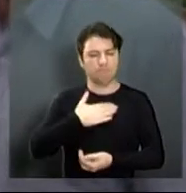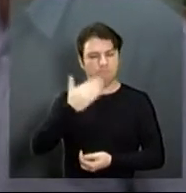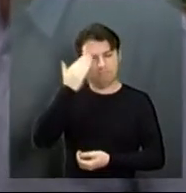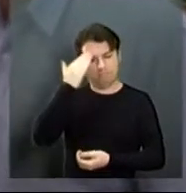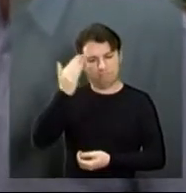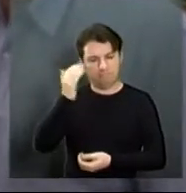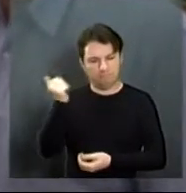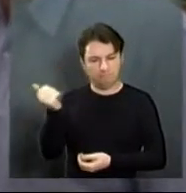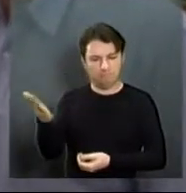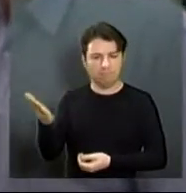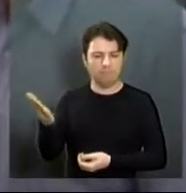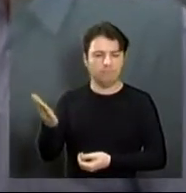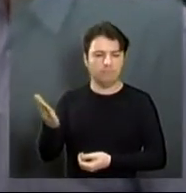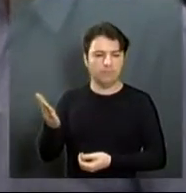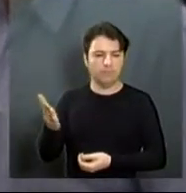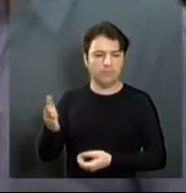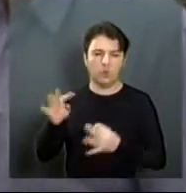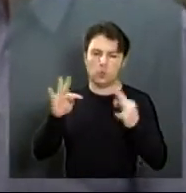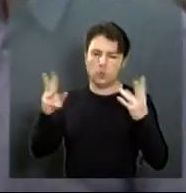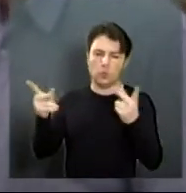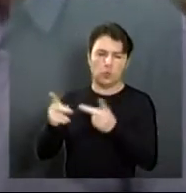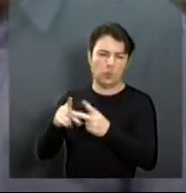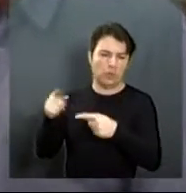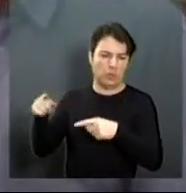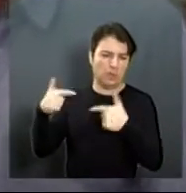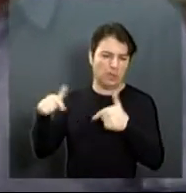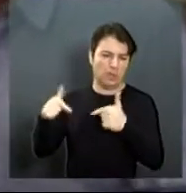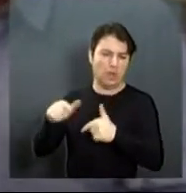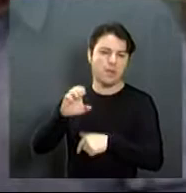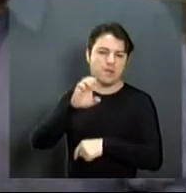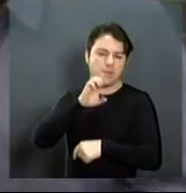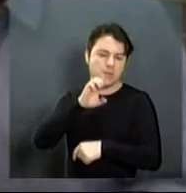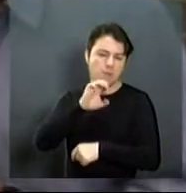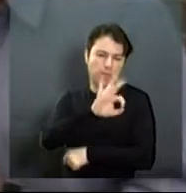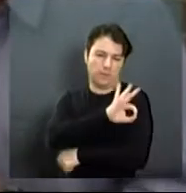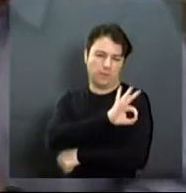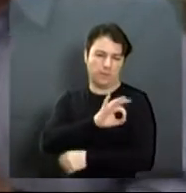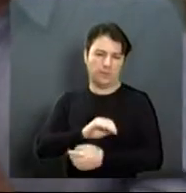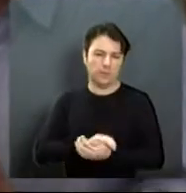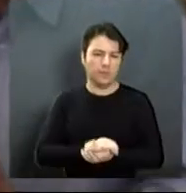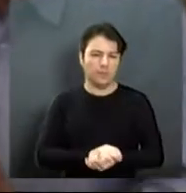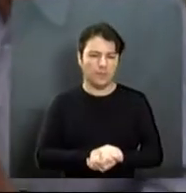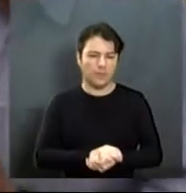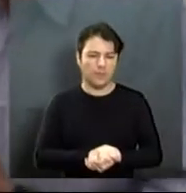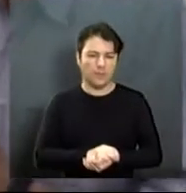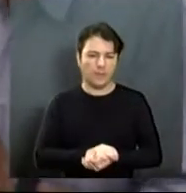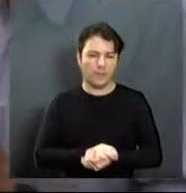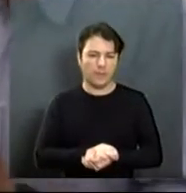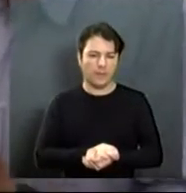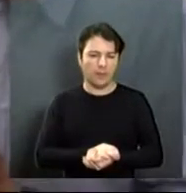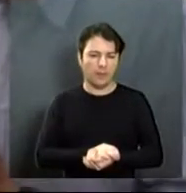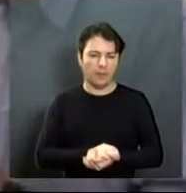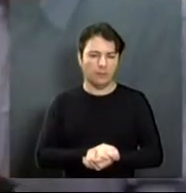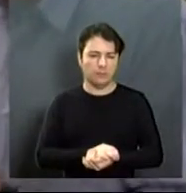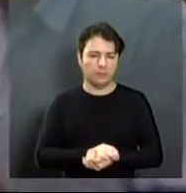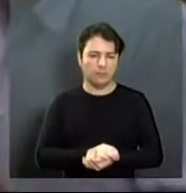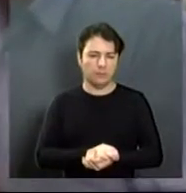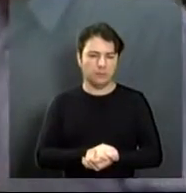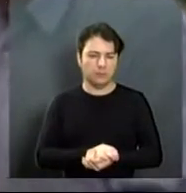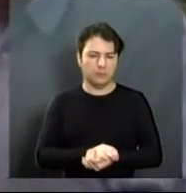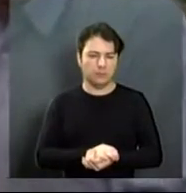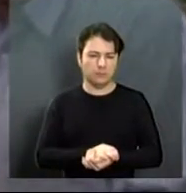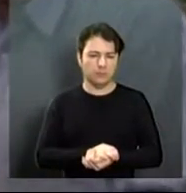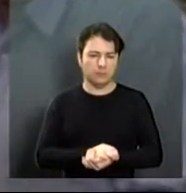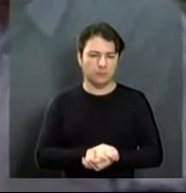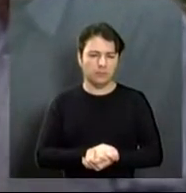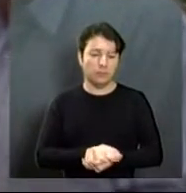obrigado a toda a administração e do governo Edinho. Muito Sim, a nossa prioridade justamente é trabalhar nos pontos que tem